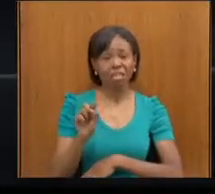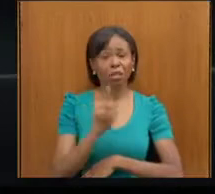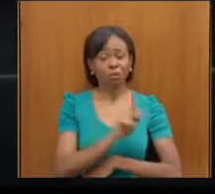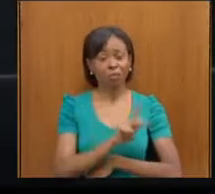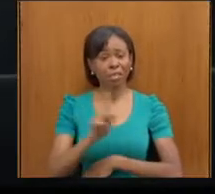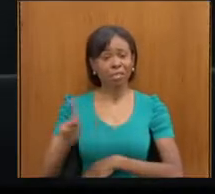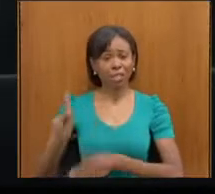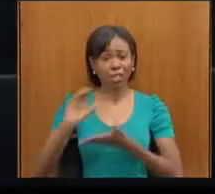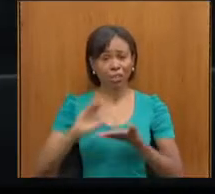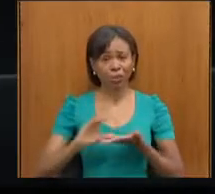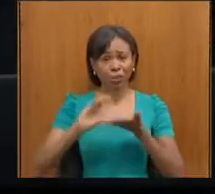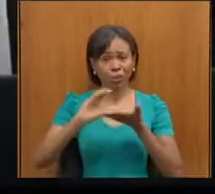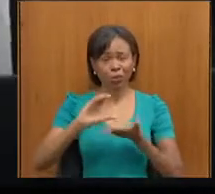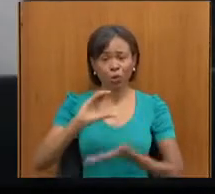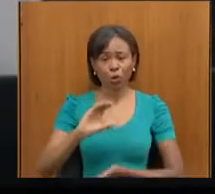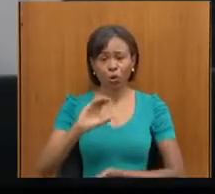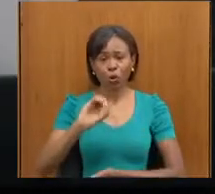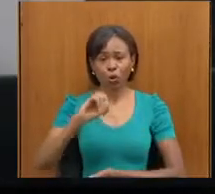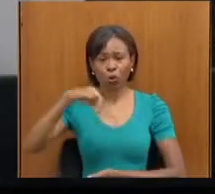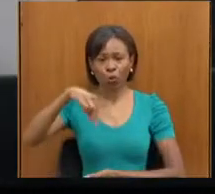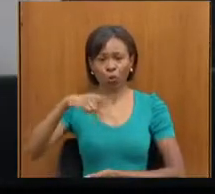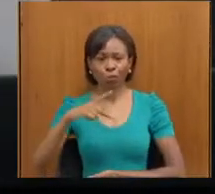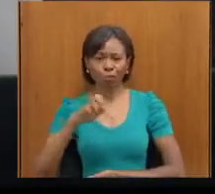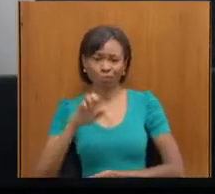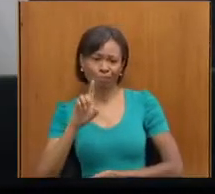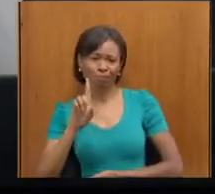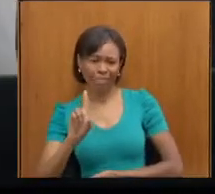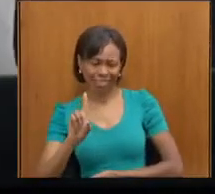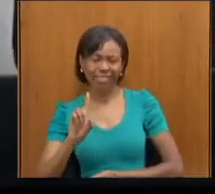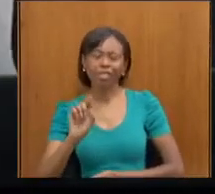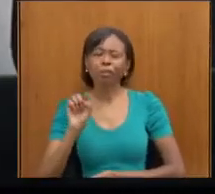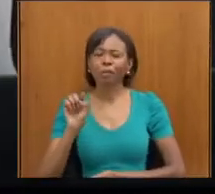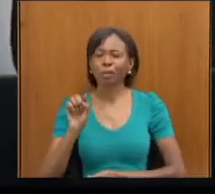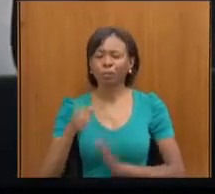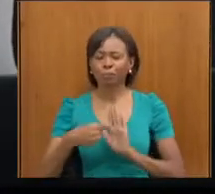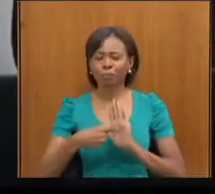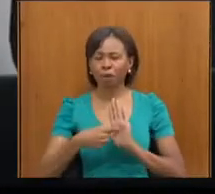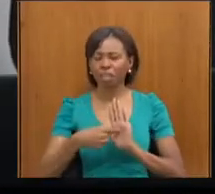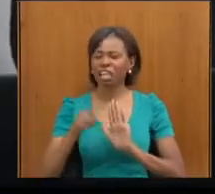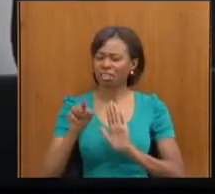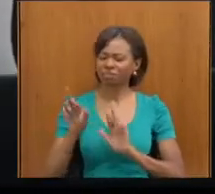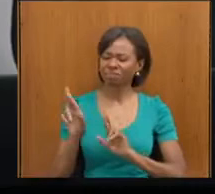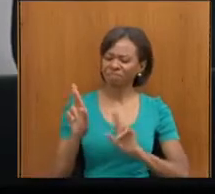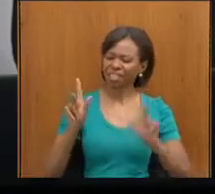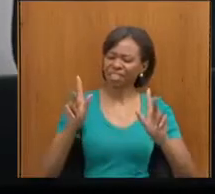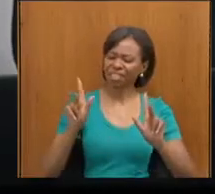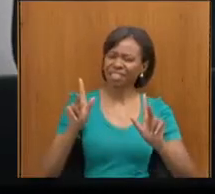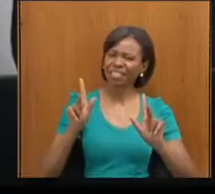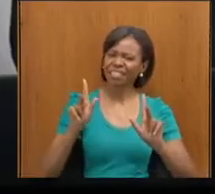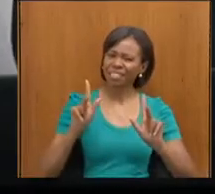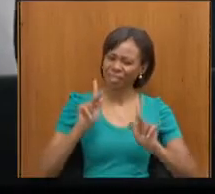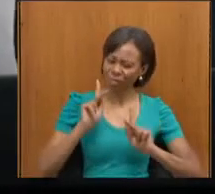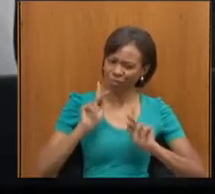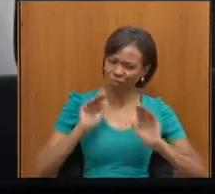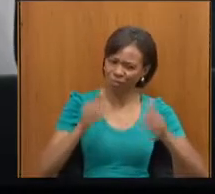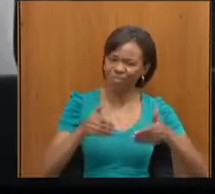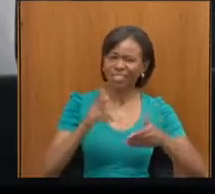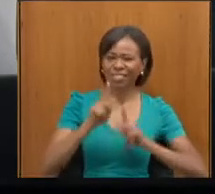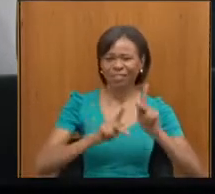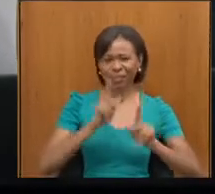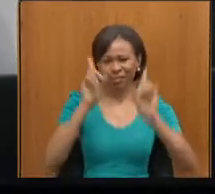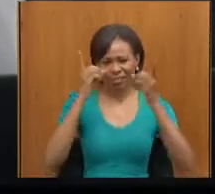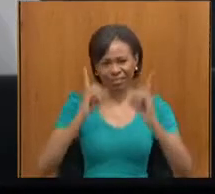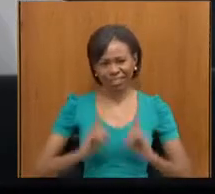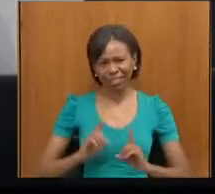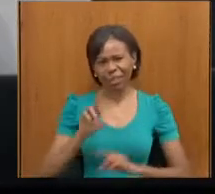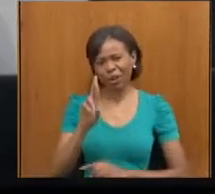Conselho, do COMPED, para fazer diferença na causa da pessoa com deficiência. Roberto Carlos, alegria mais uma vez te